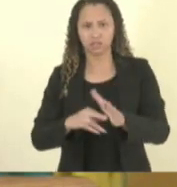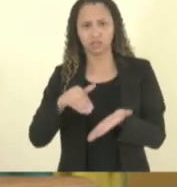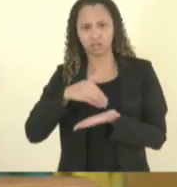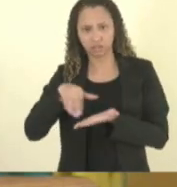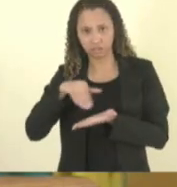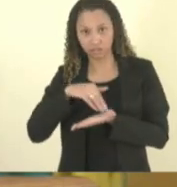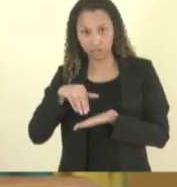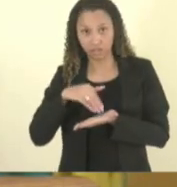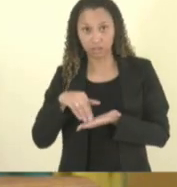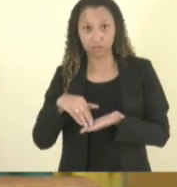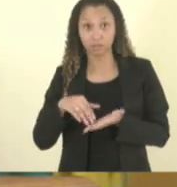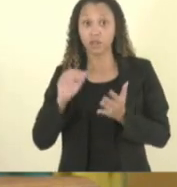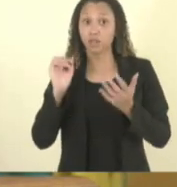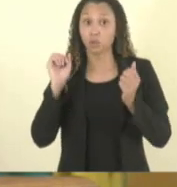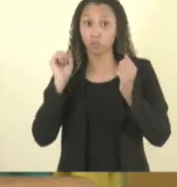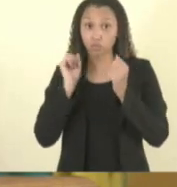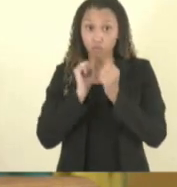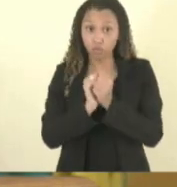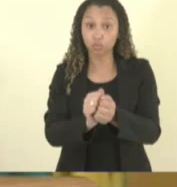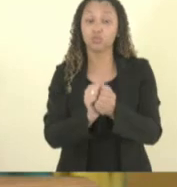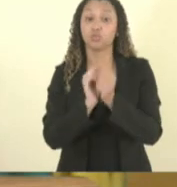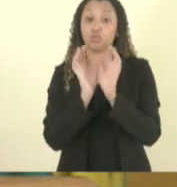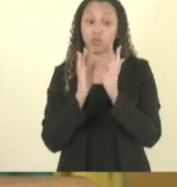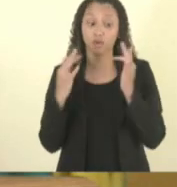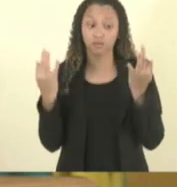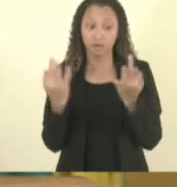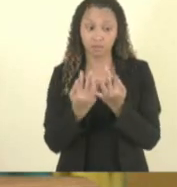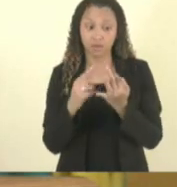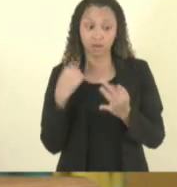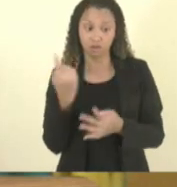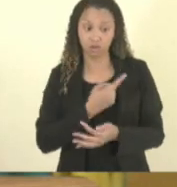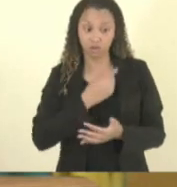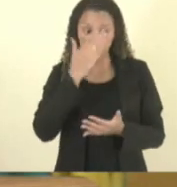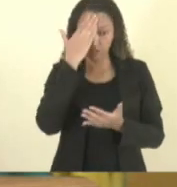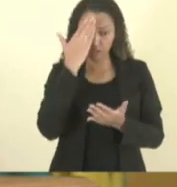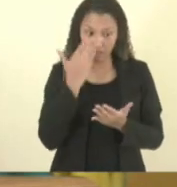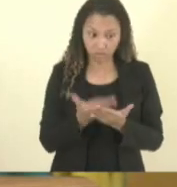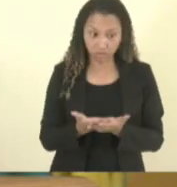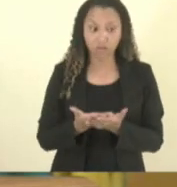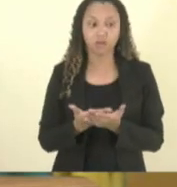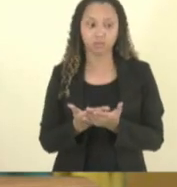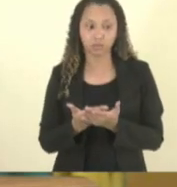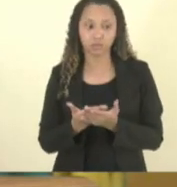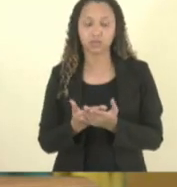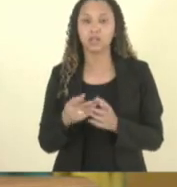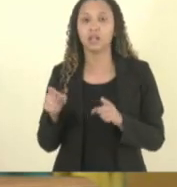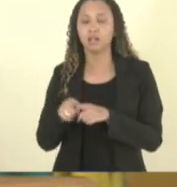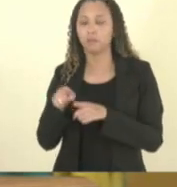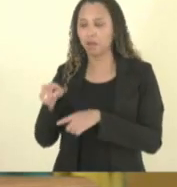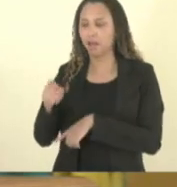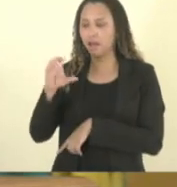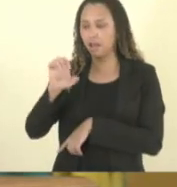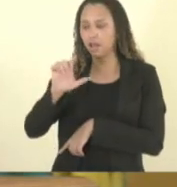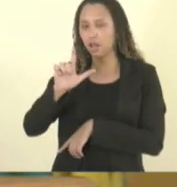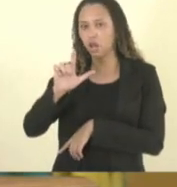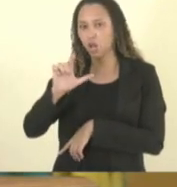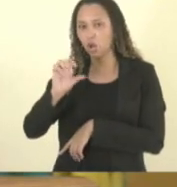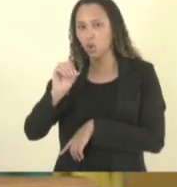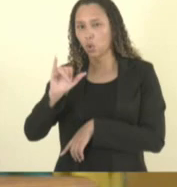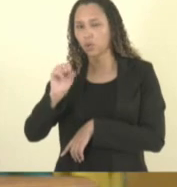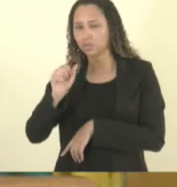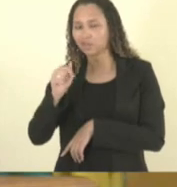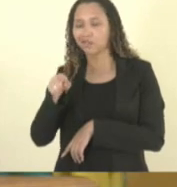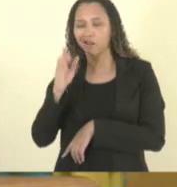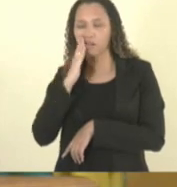junto com as famílias a gente acredita e a Heloísa é prova disso como que a gente